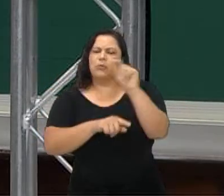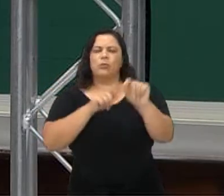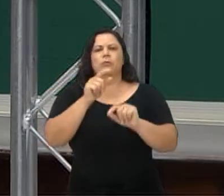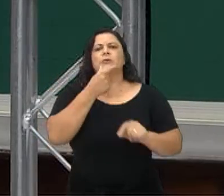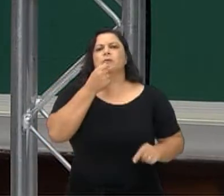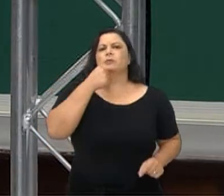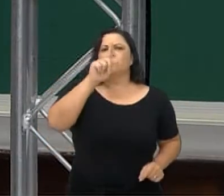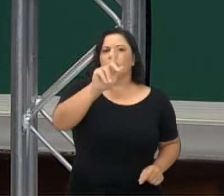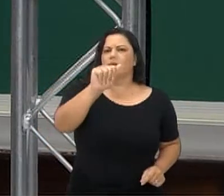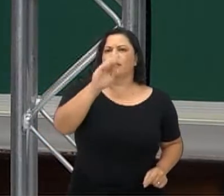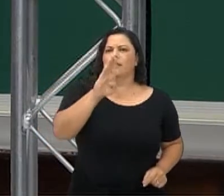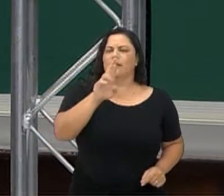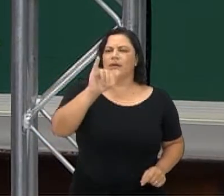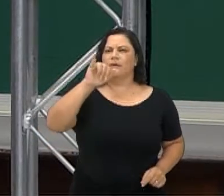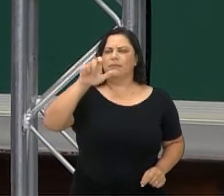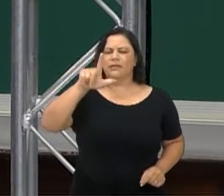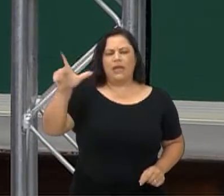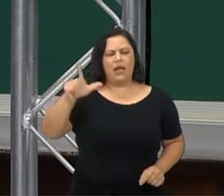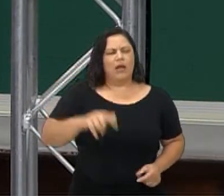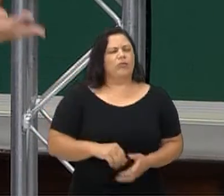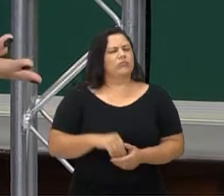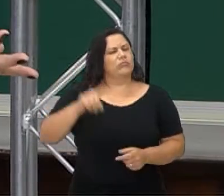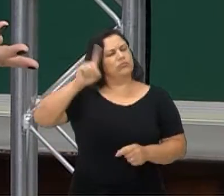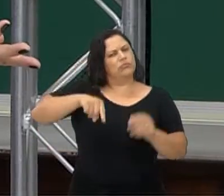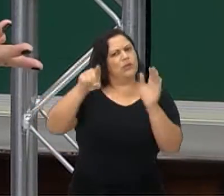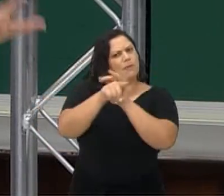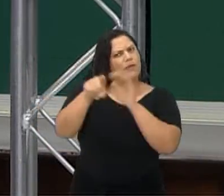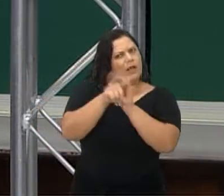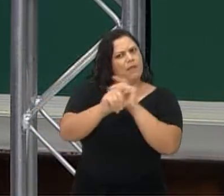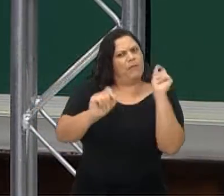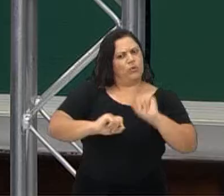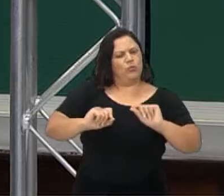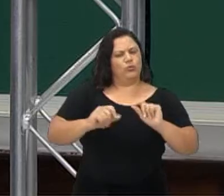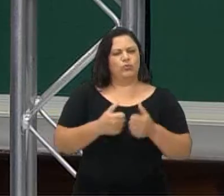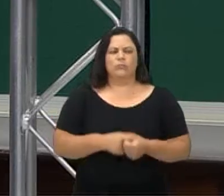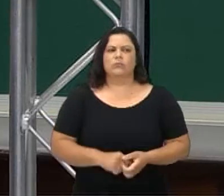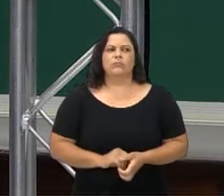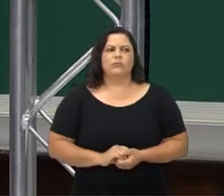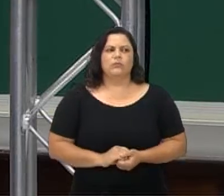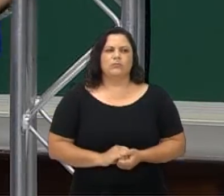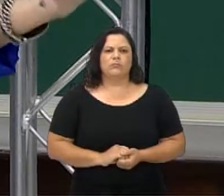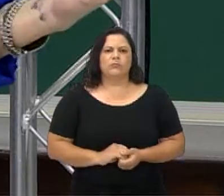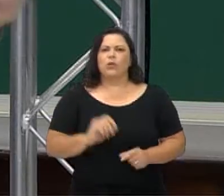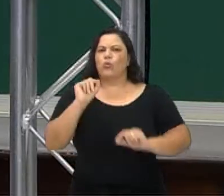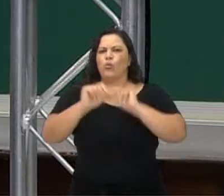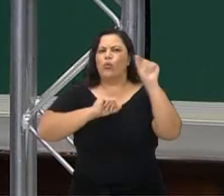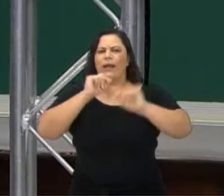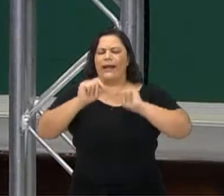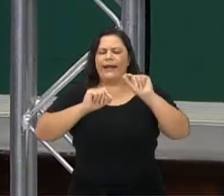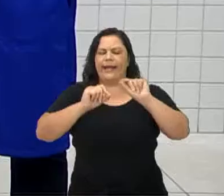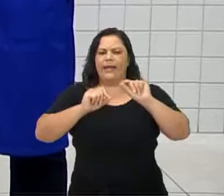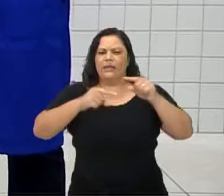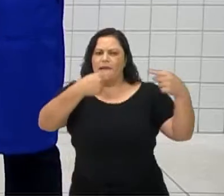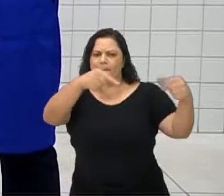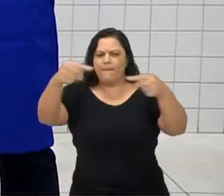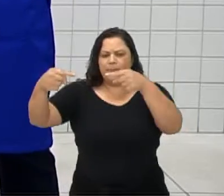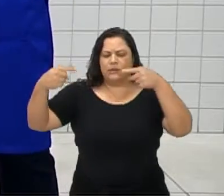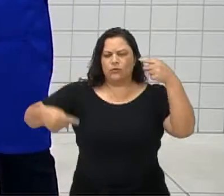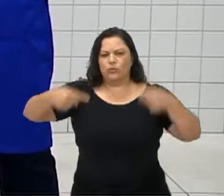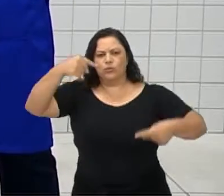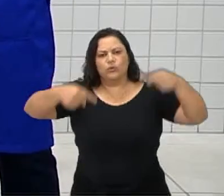Ele pergunta, então, se jogos... Será que ele está se referindo aos jogos da dança, da disputa?